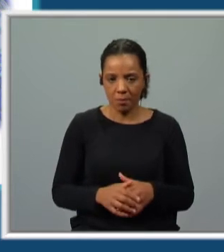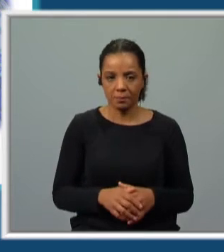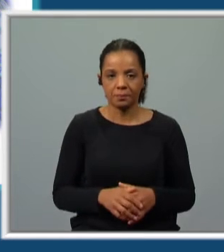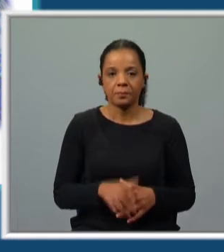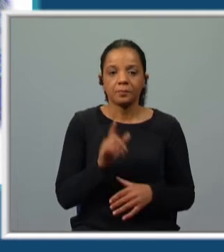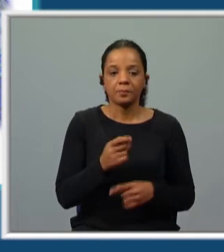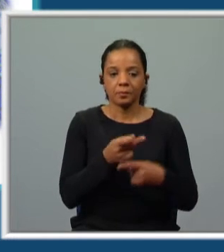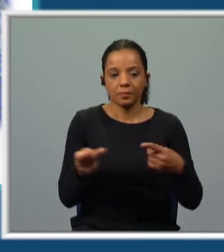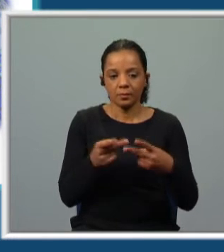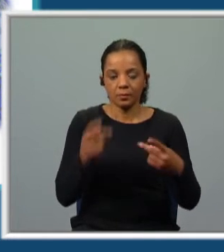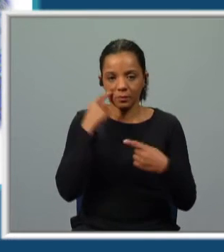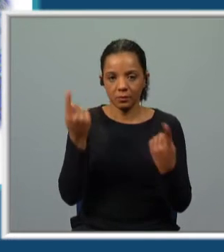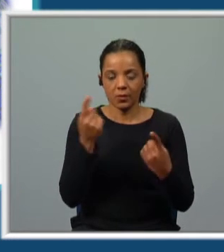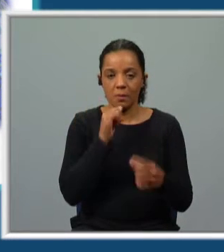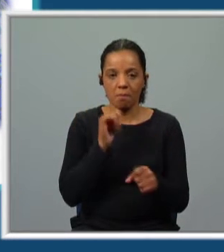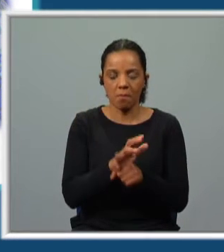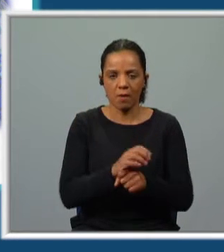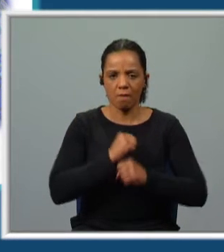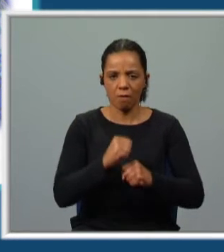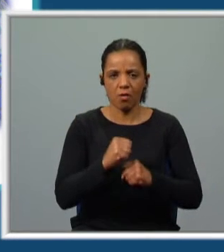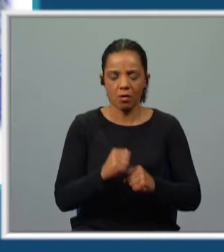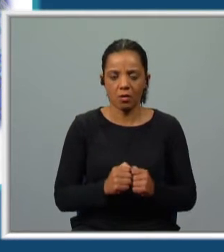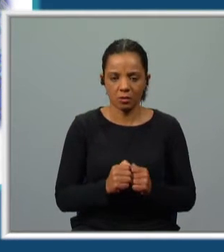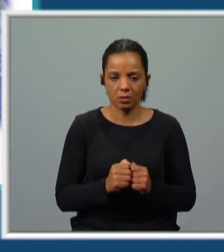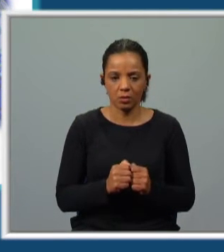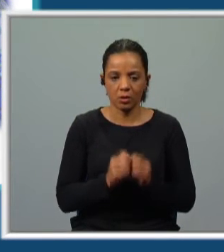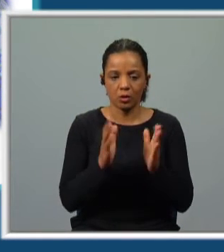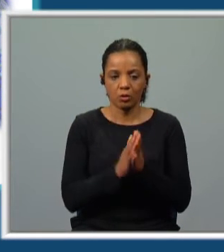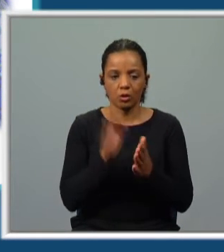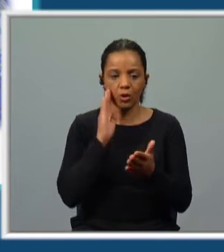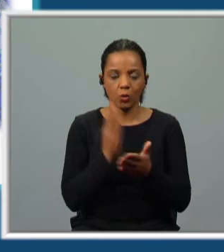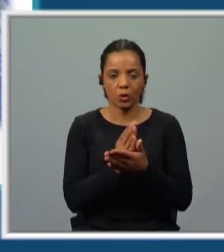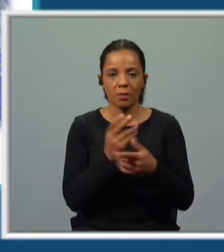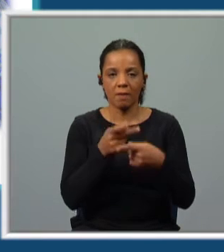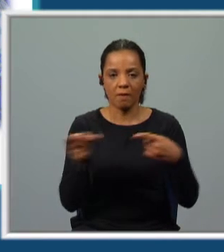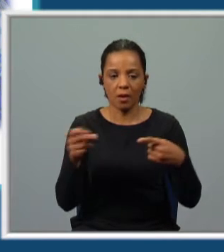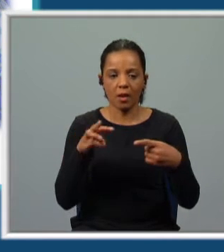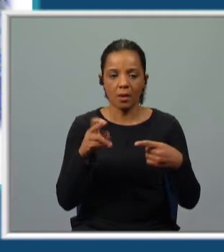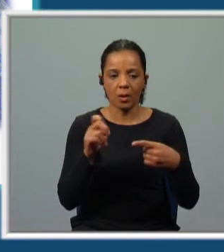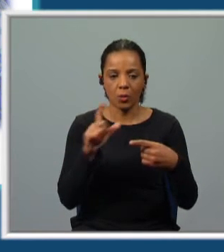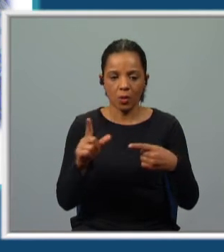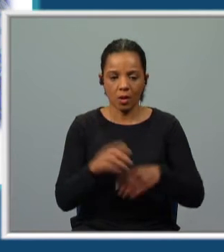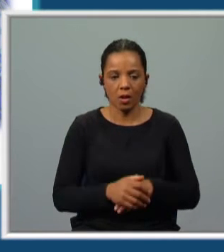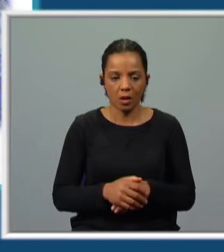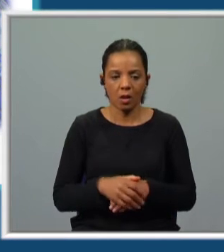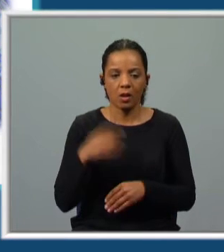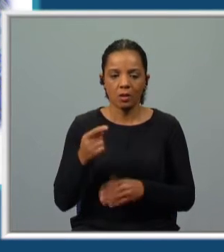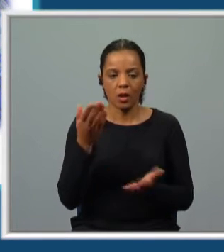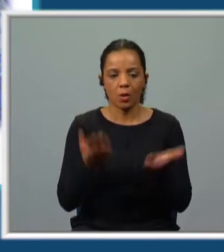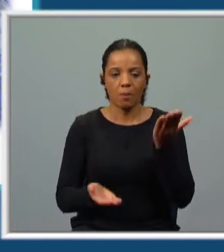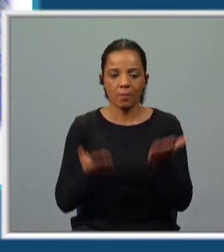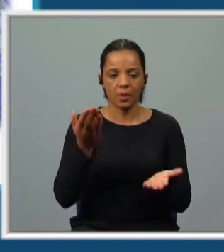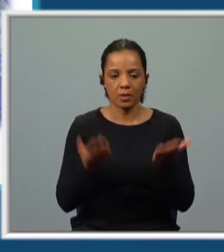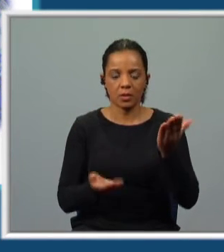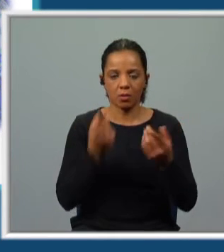há aqui expressões que mostram a violência do mar. Todas elas aqui na última fala de Manuel. E que contêm uma comparação